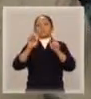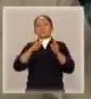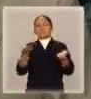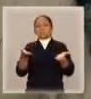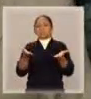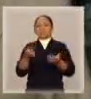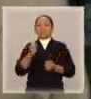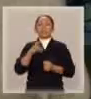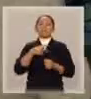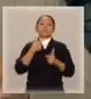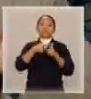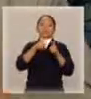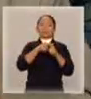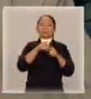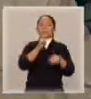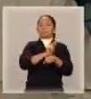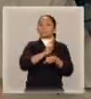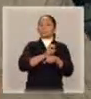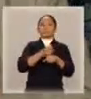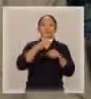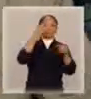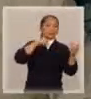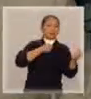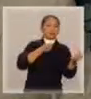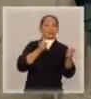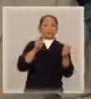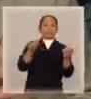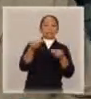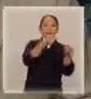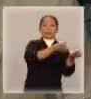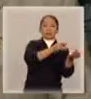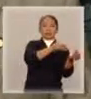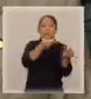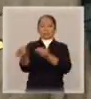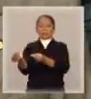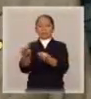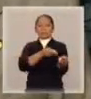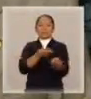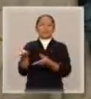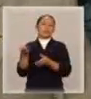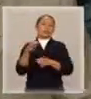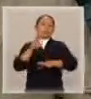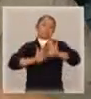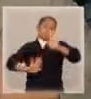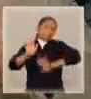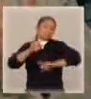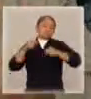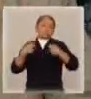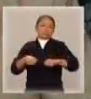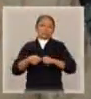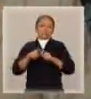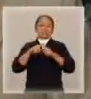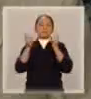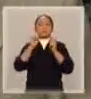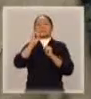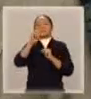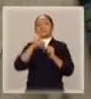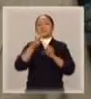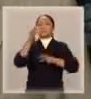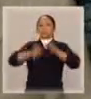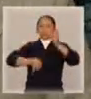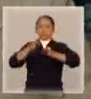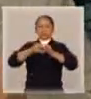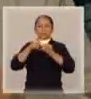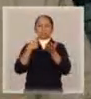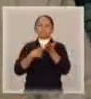se o problema for a guarda, ele pode tirar a guarda de um, pôr para outro, pode modificar a sua vontade. E, em última hipótese, o juiz